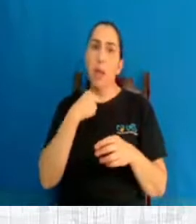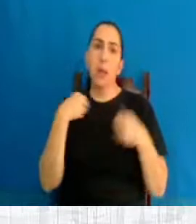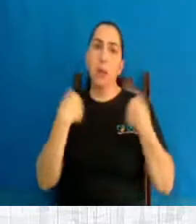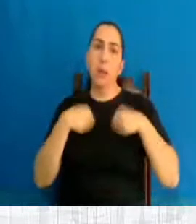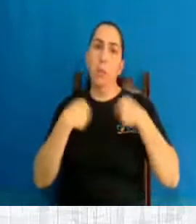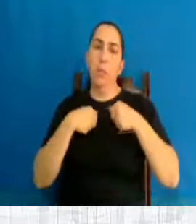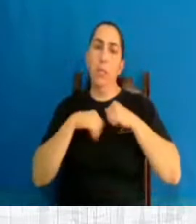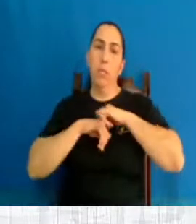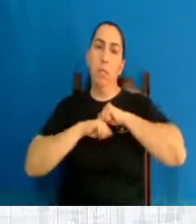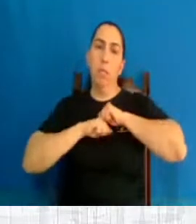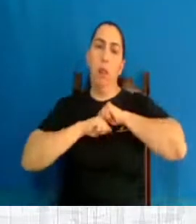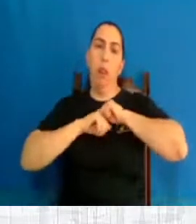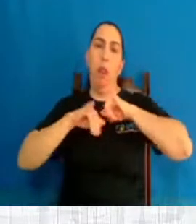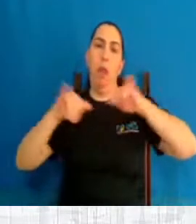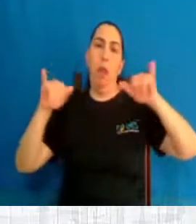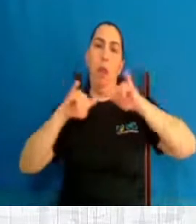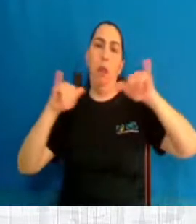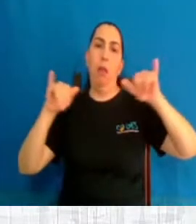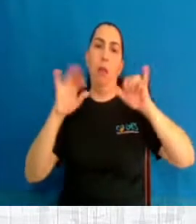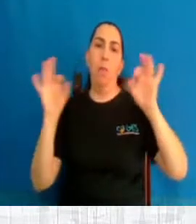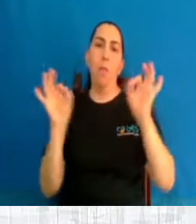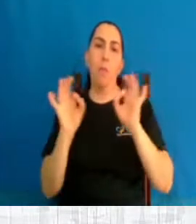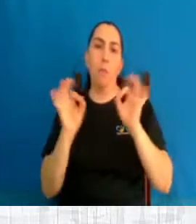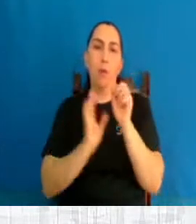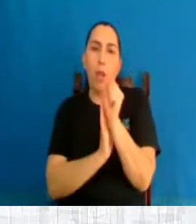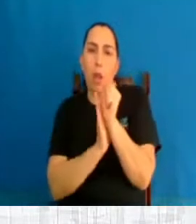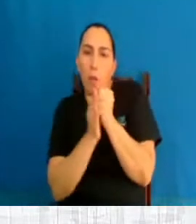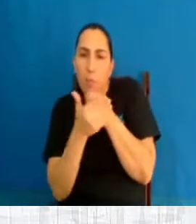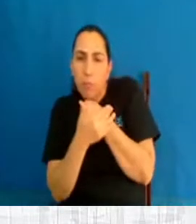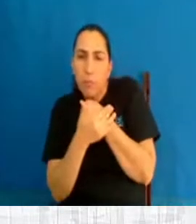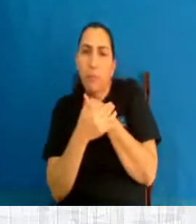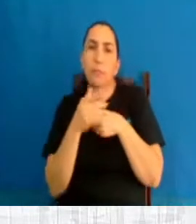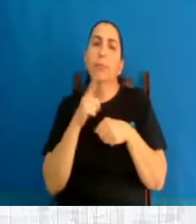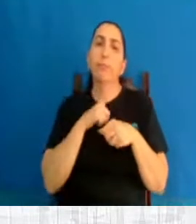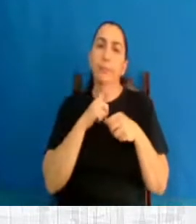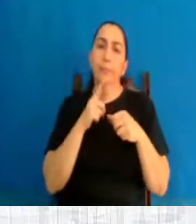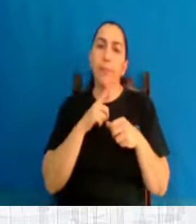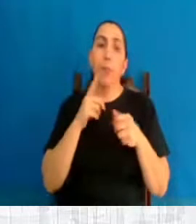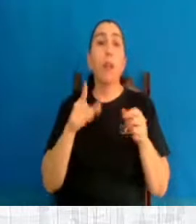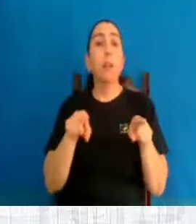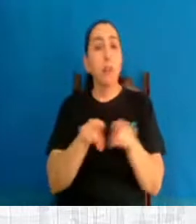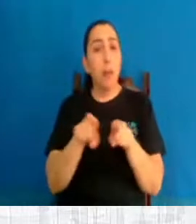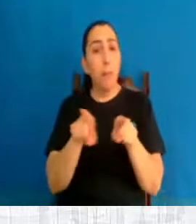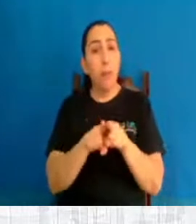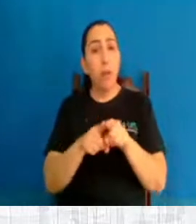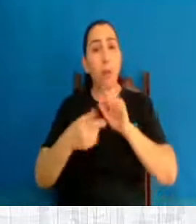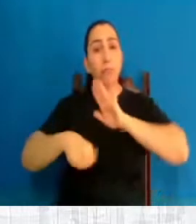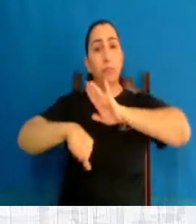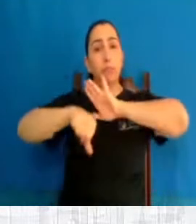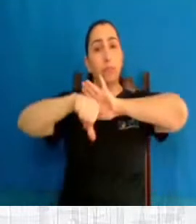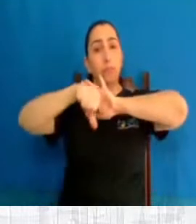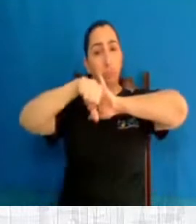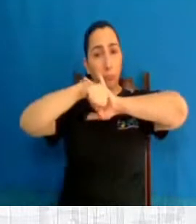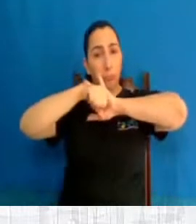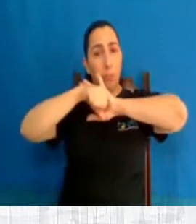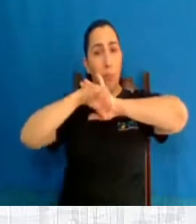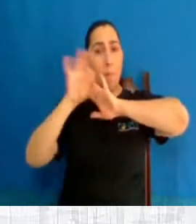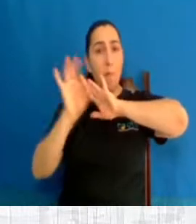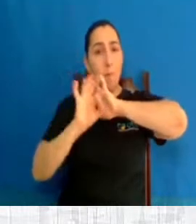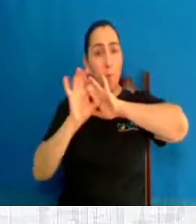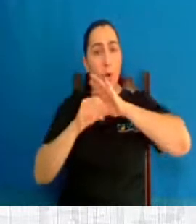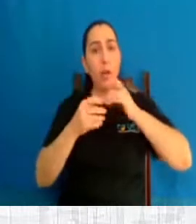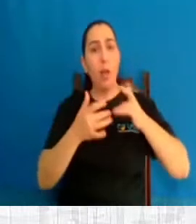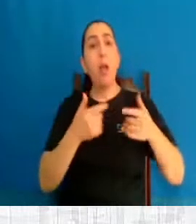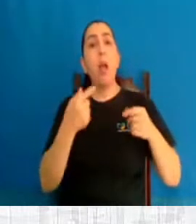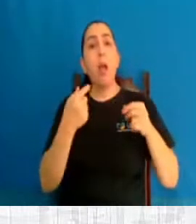familiar deseja ficar com a criança. O doar o bebê não é crime, é também caridade. Por que ninguém divulga isso? Por que as mulheres que são